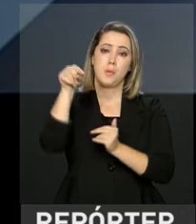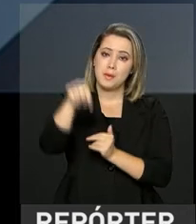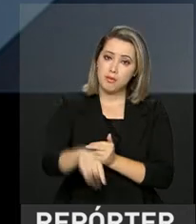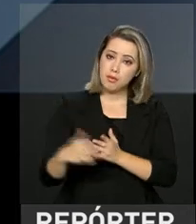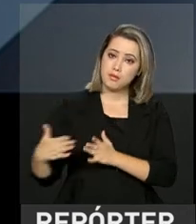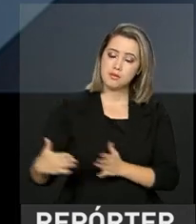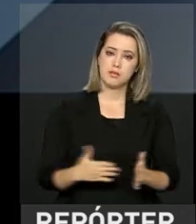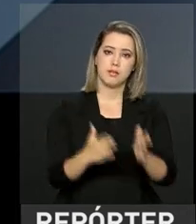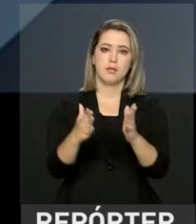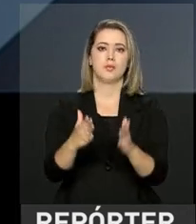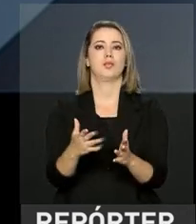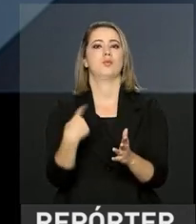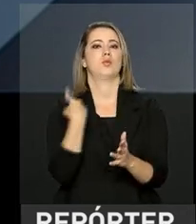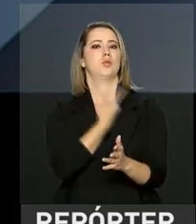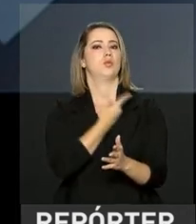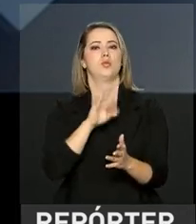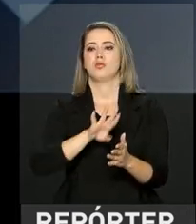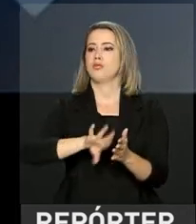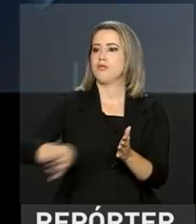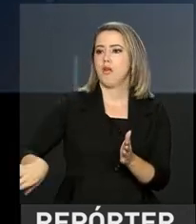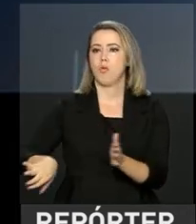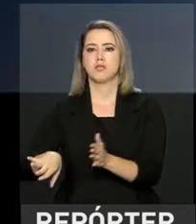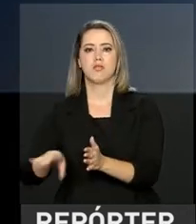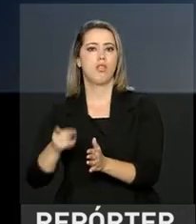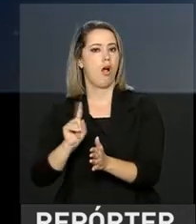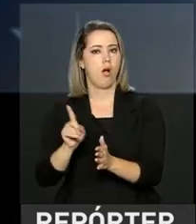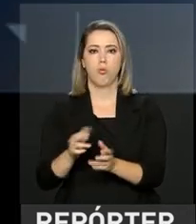nós não nos afastaremos.